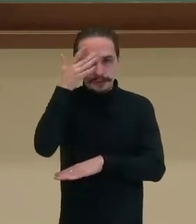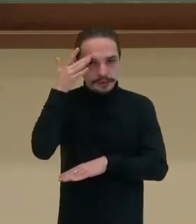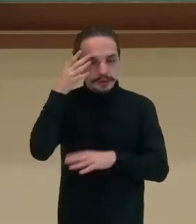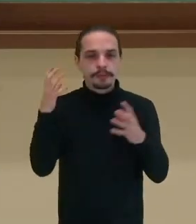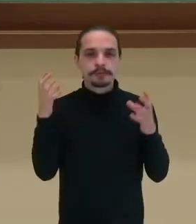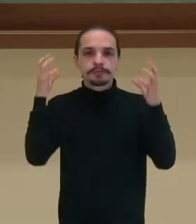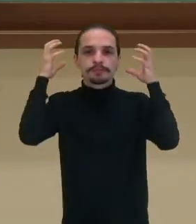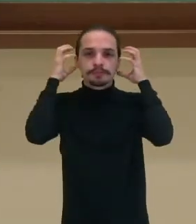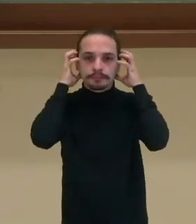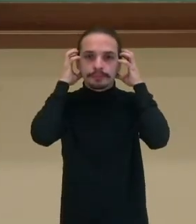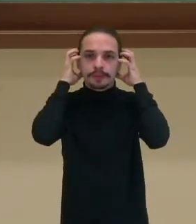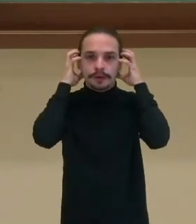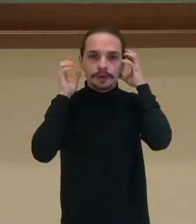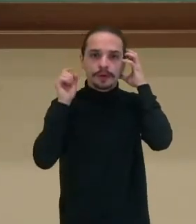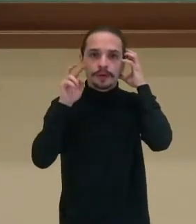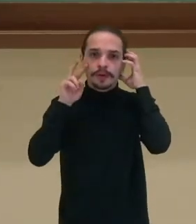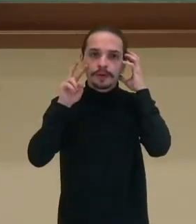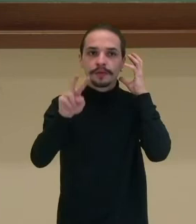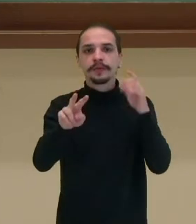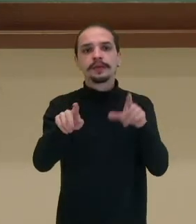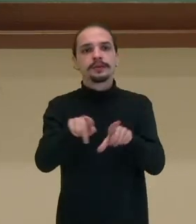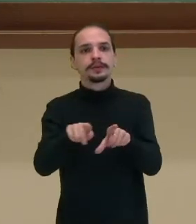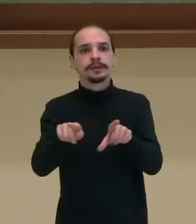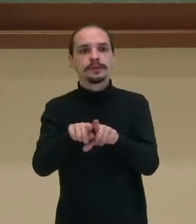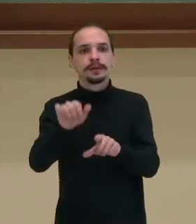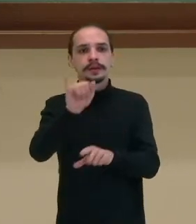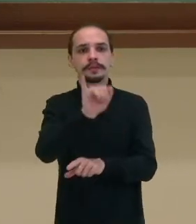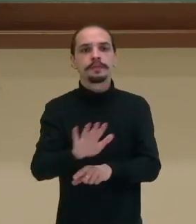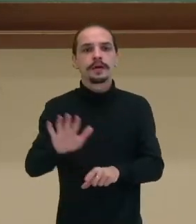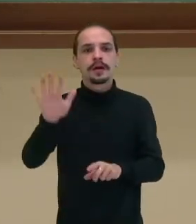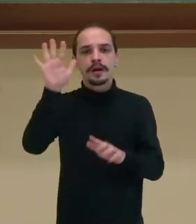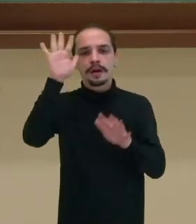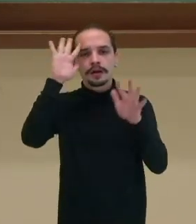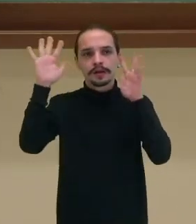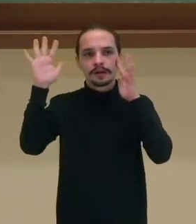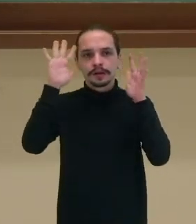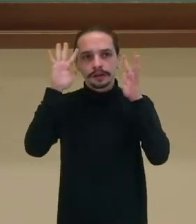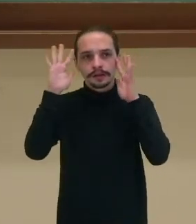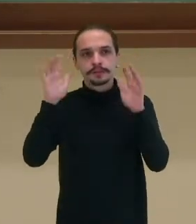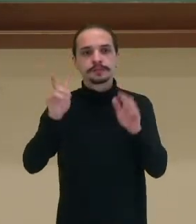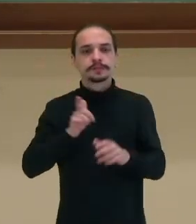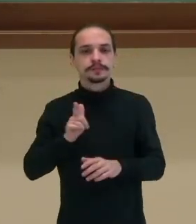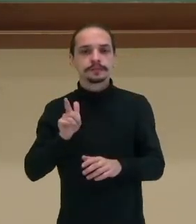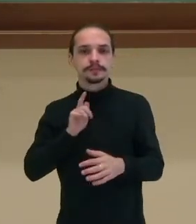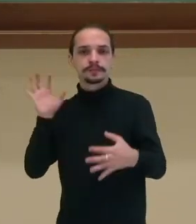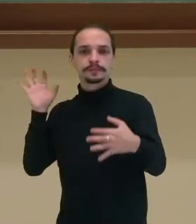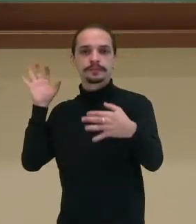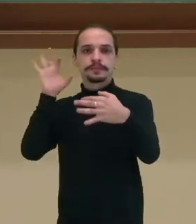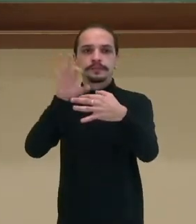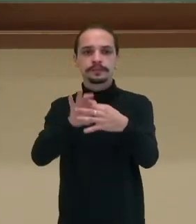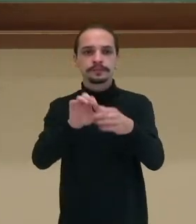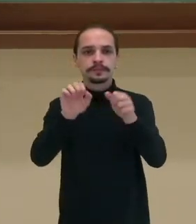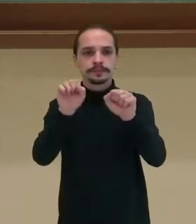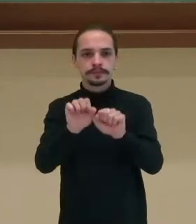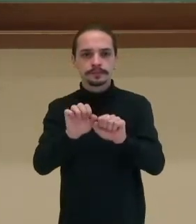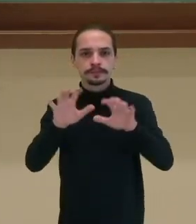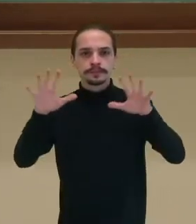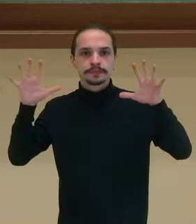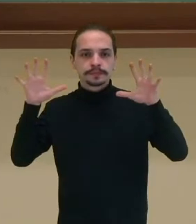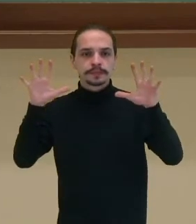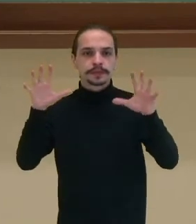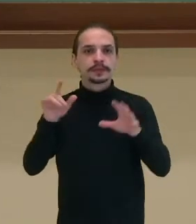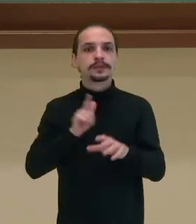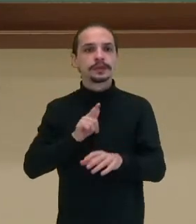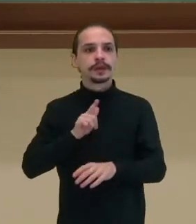no ouvido e visualiza também essa imagem ampliada nessas lentes. E vai ter tanto a